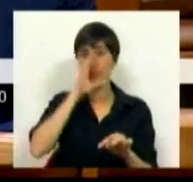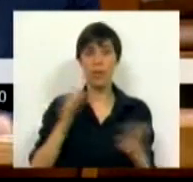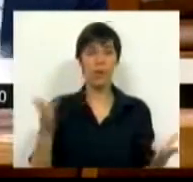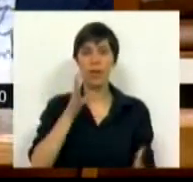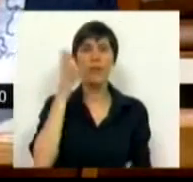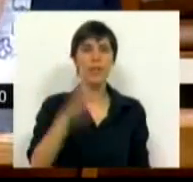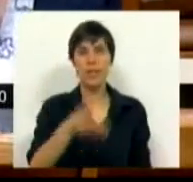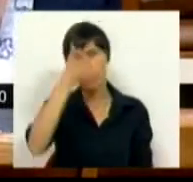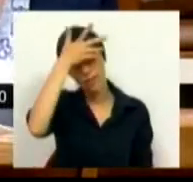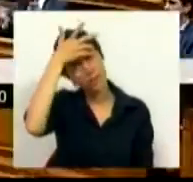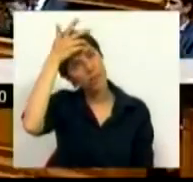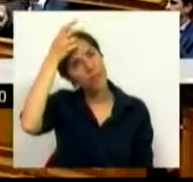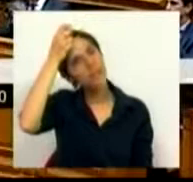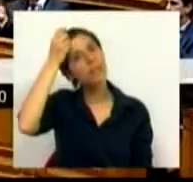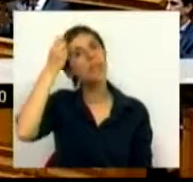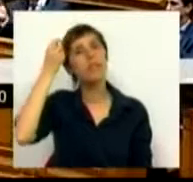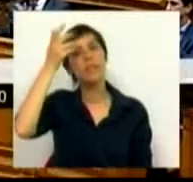disse. Obrigado.